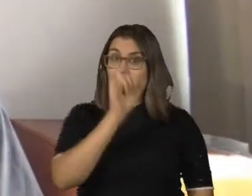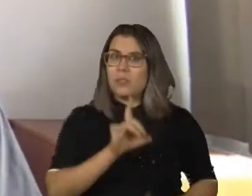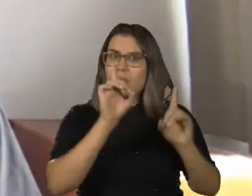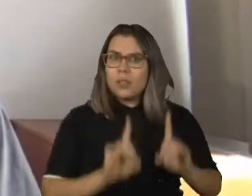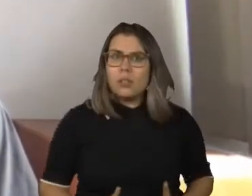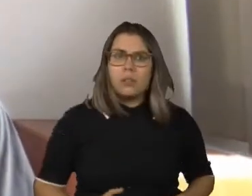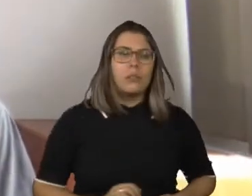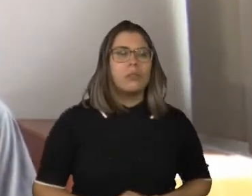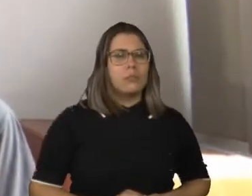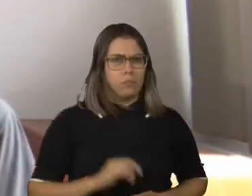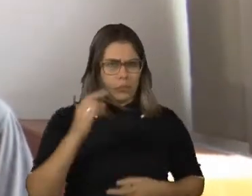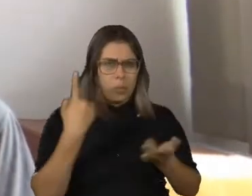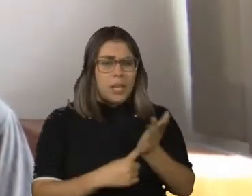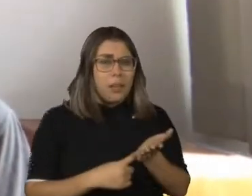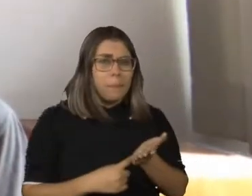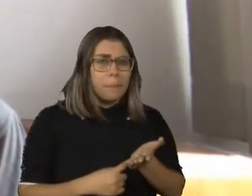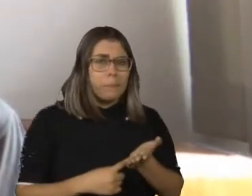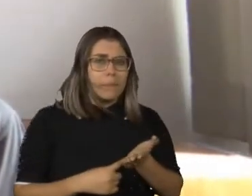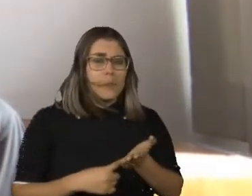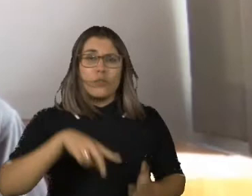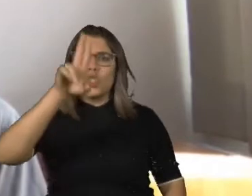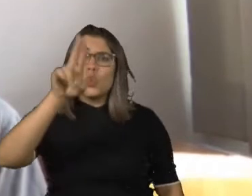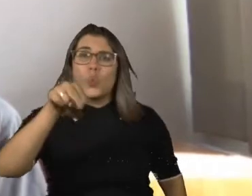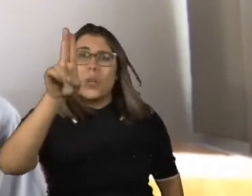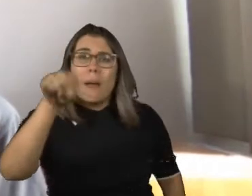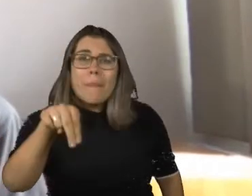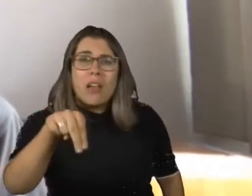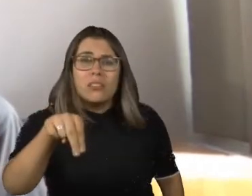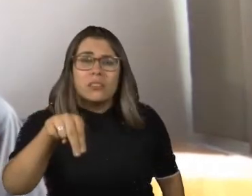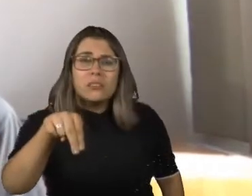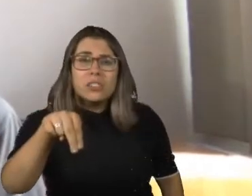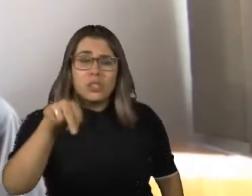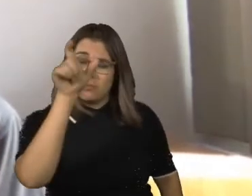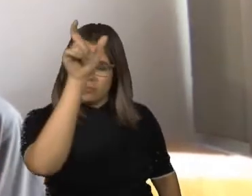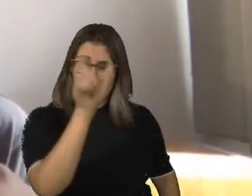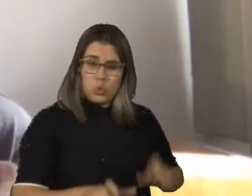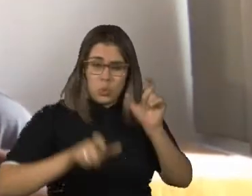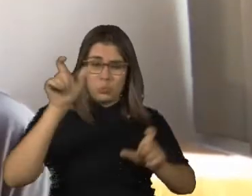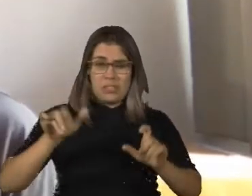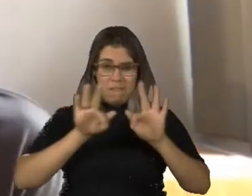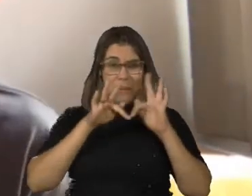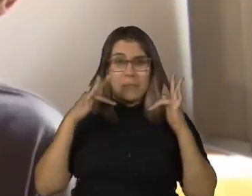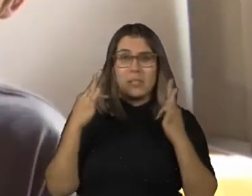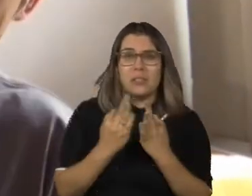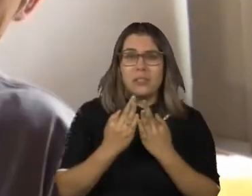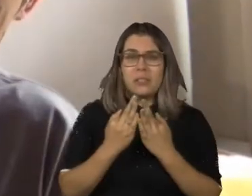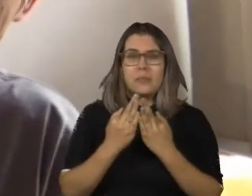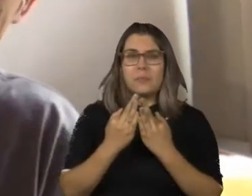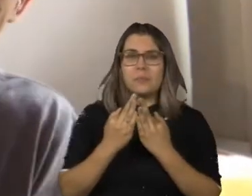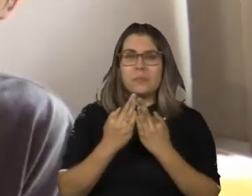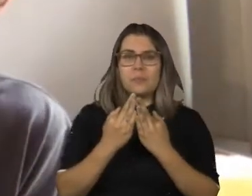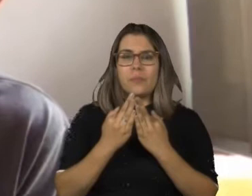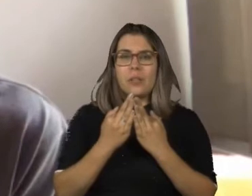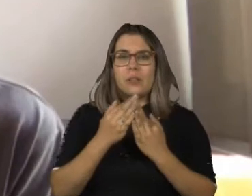combinar uma coisa? vocês nunca mais vão repassar para o grupo da família aquela imagem em que a garotinha está